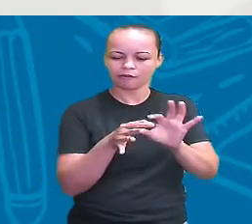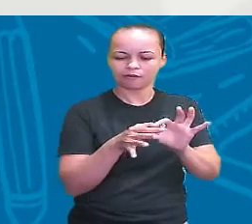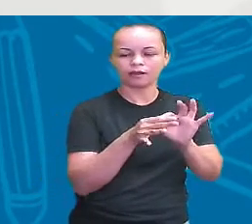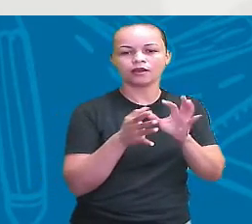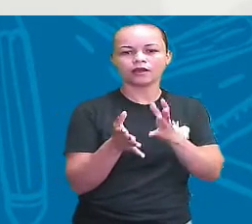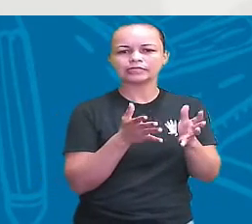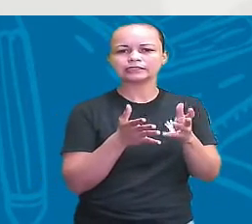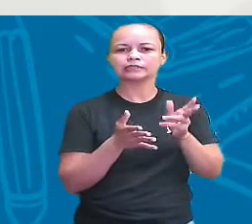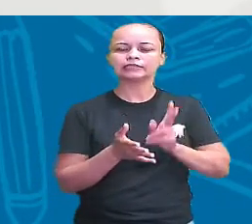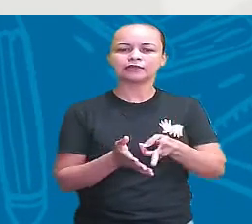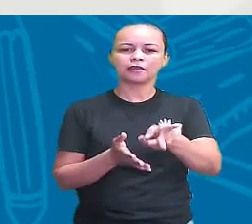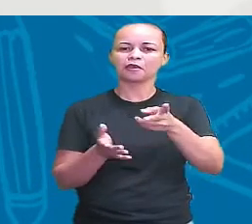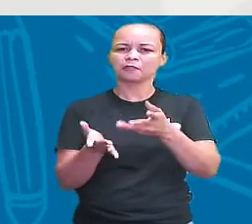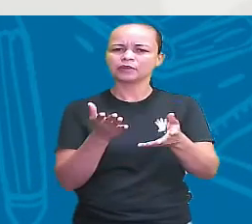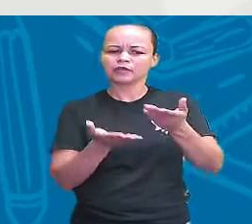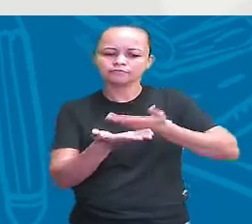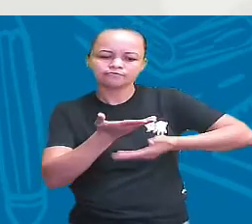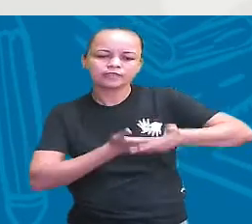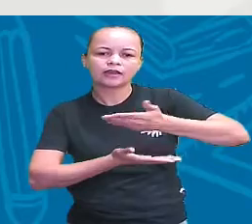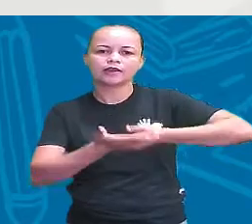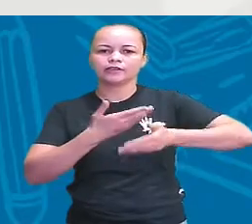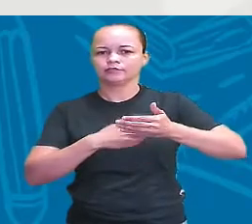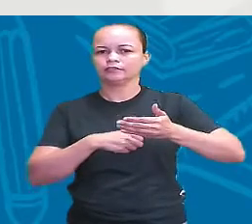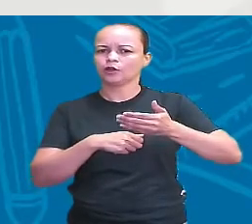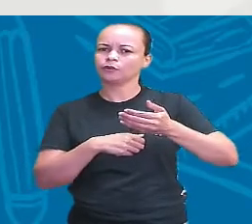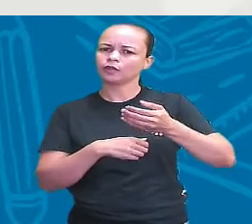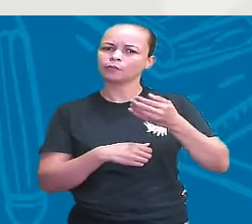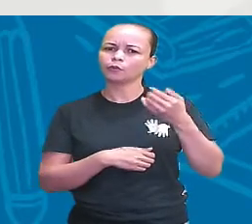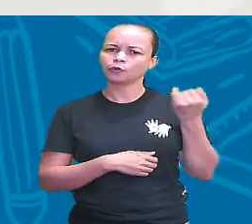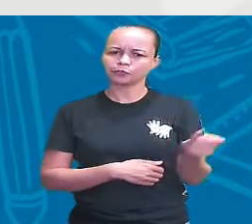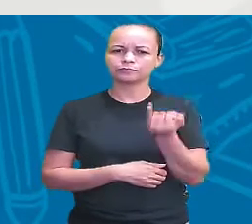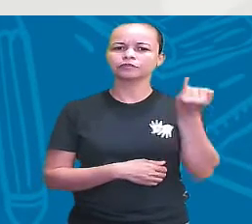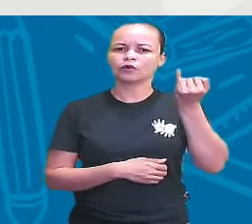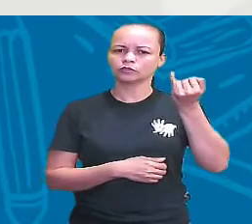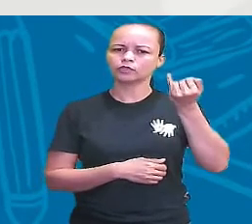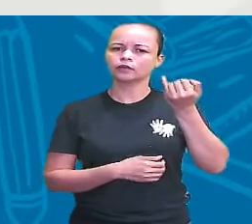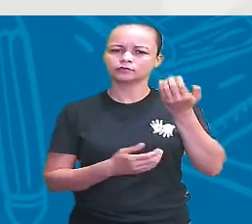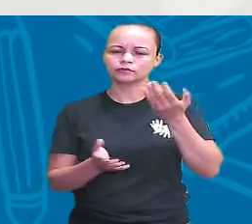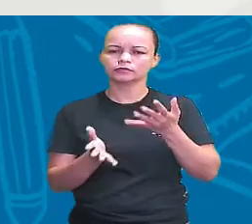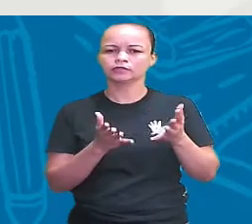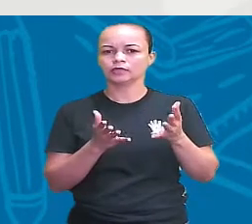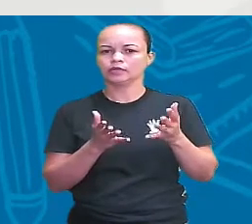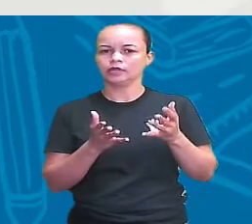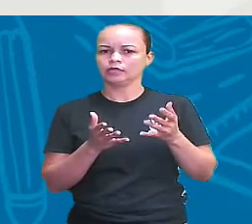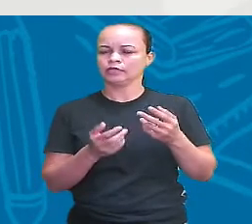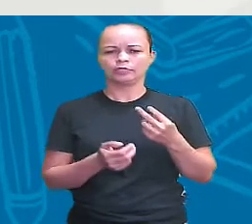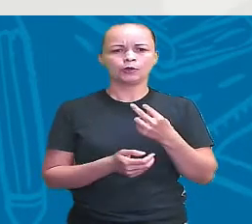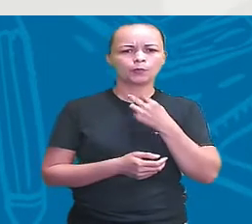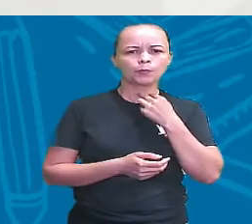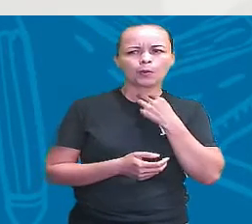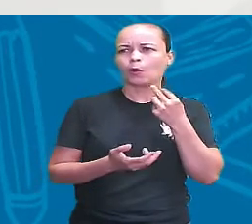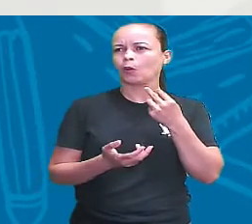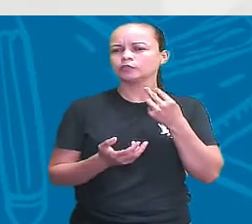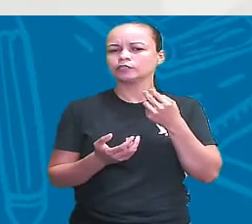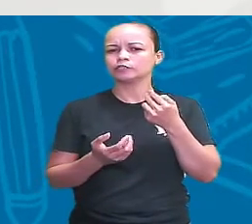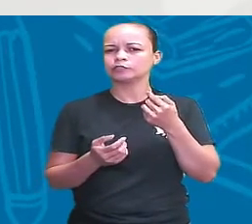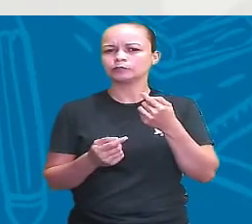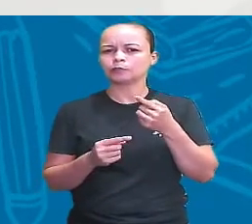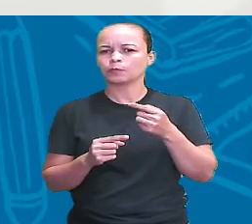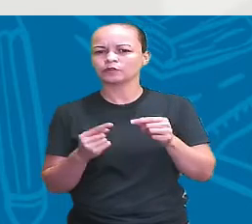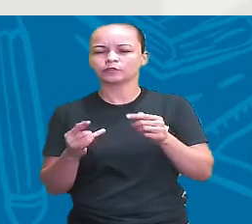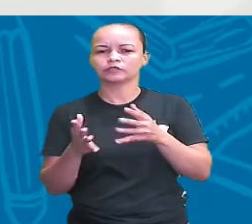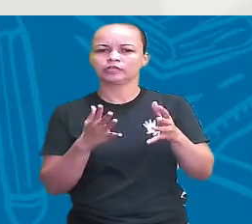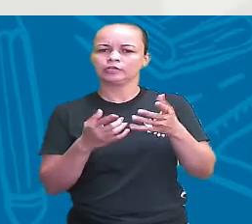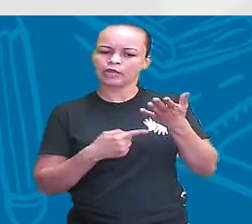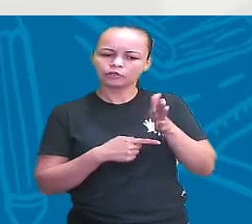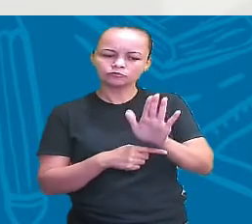fazendo o tempo todo essa relação que é muito massa. Faz você ver que isso não pode, não deve ser fragmentado. E quem pode te